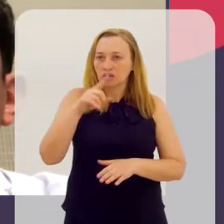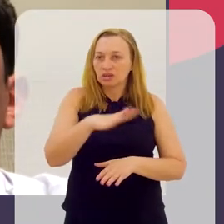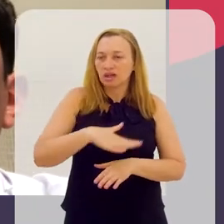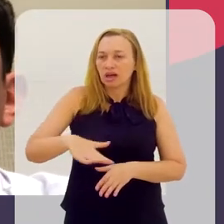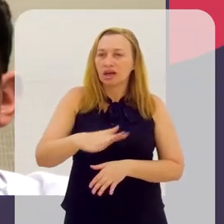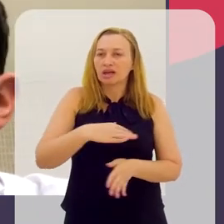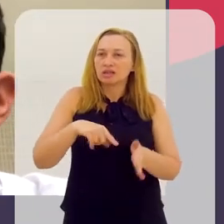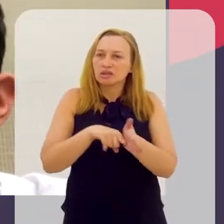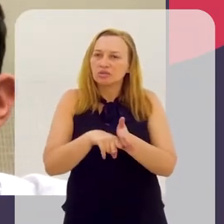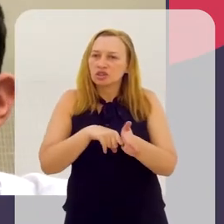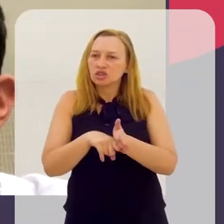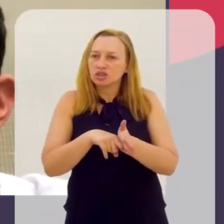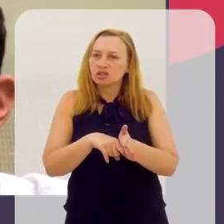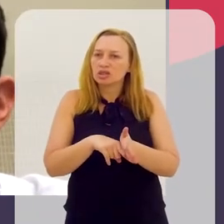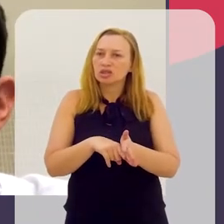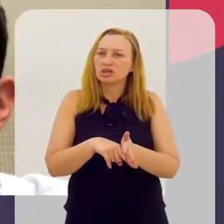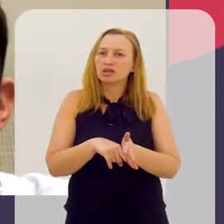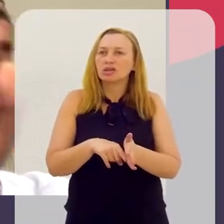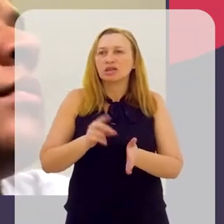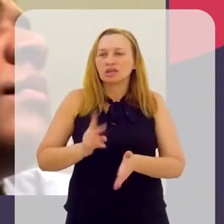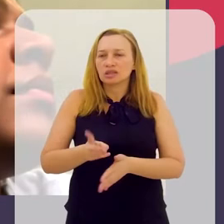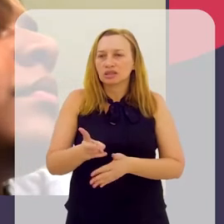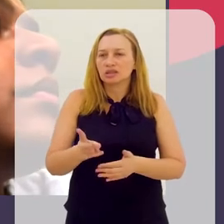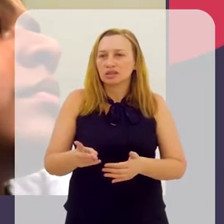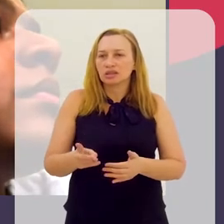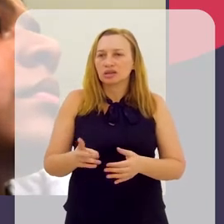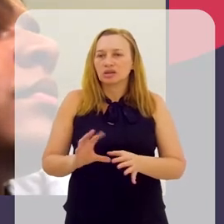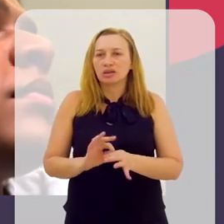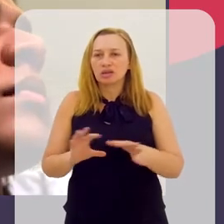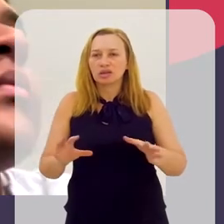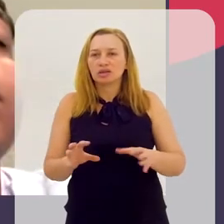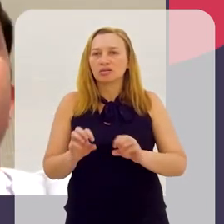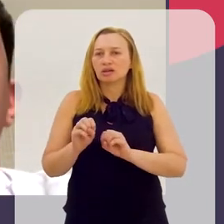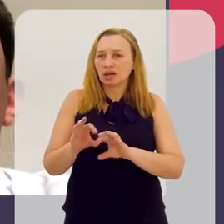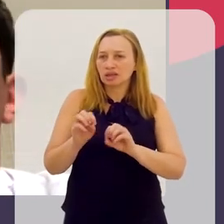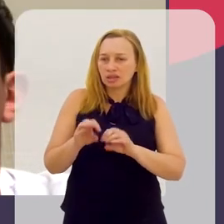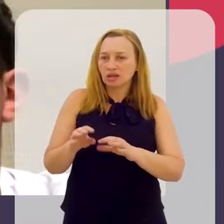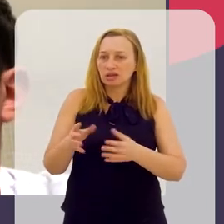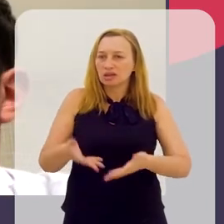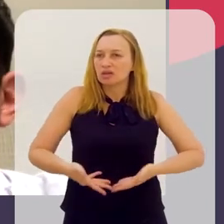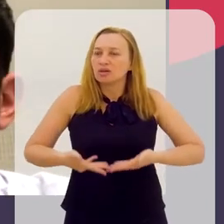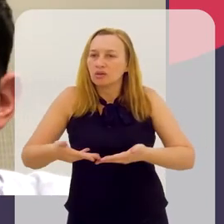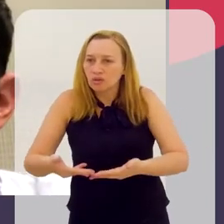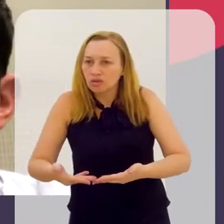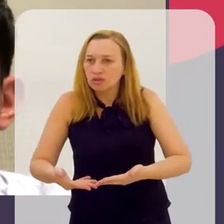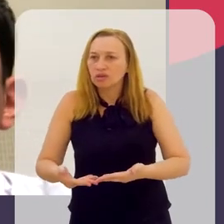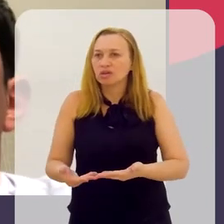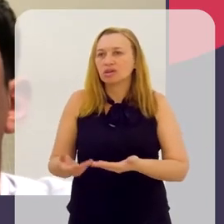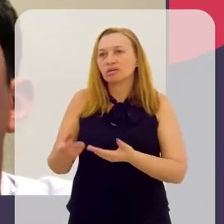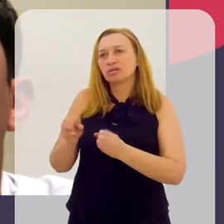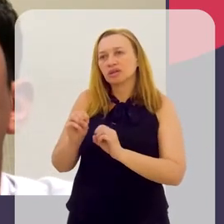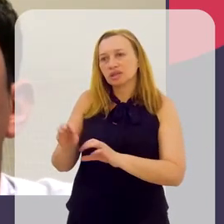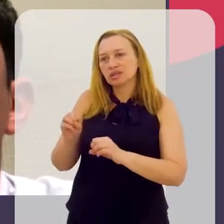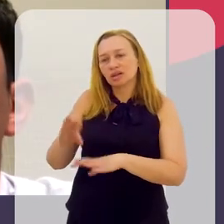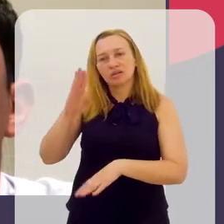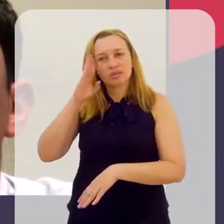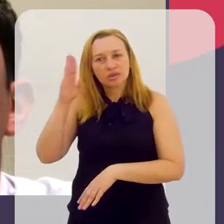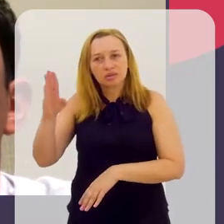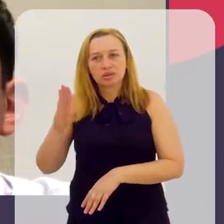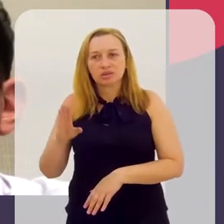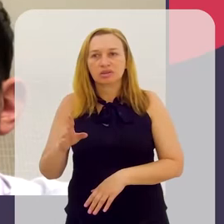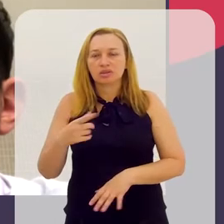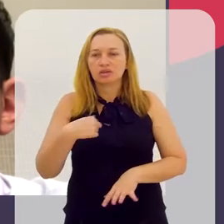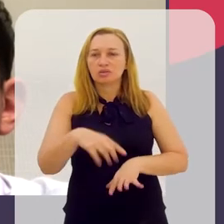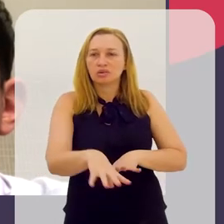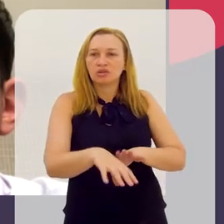na área de pesquisa, eu sempre estou aberto a aulas também, sempre me convidam para aulas específicas. Eu